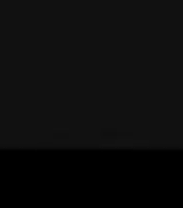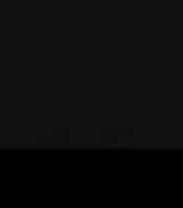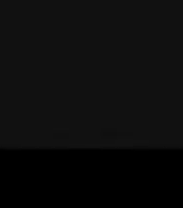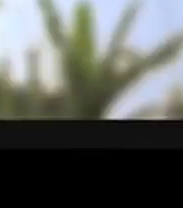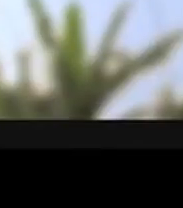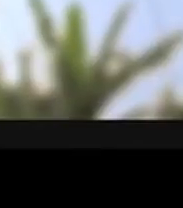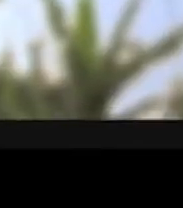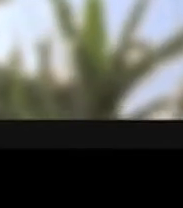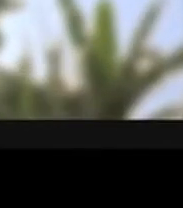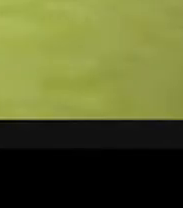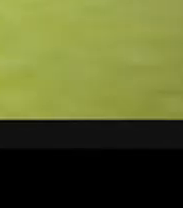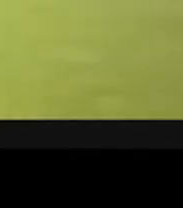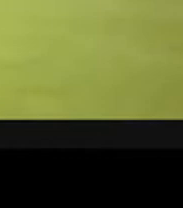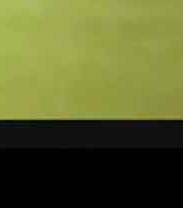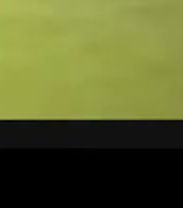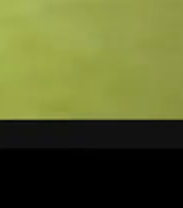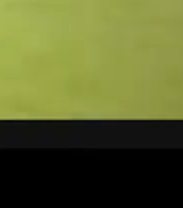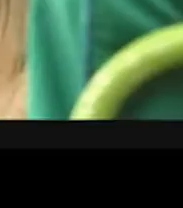Obrigada.